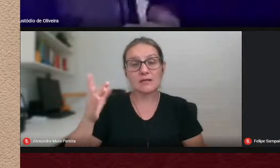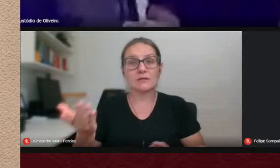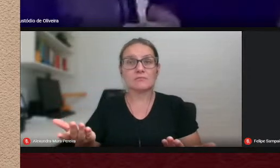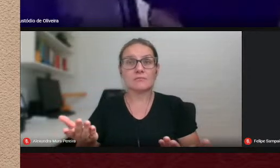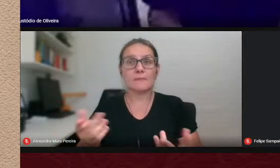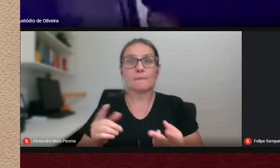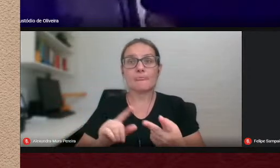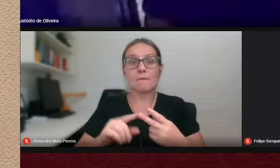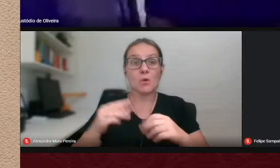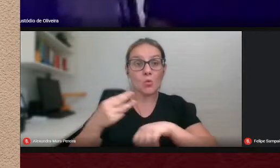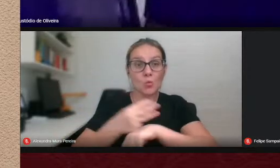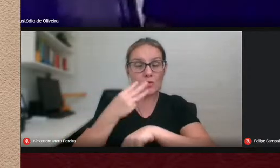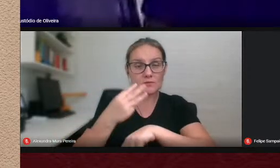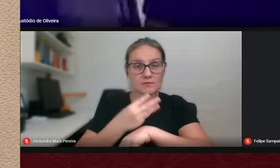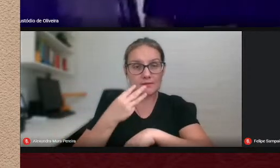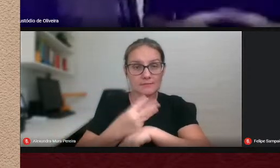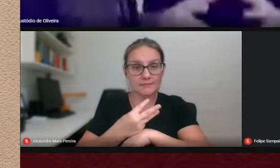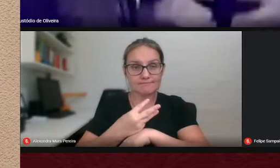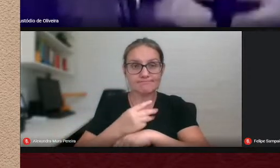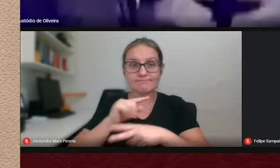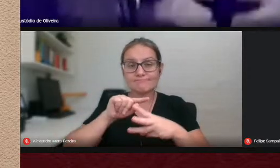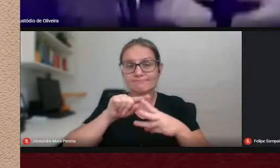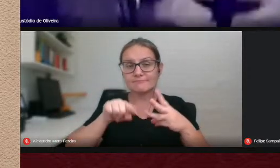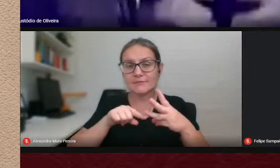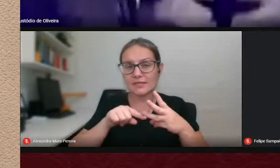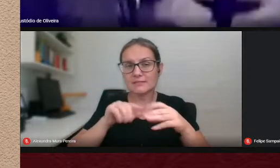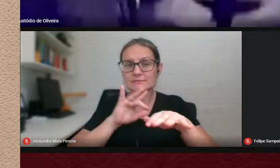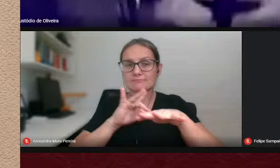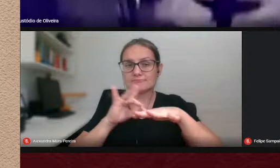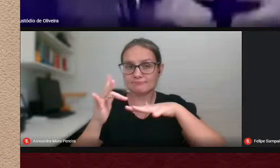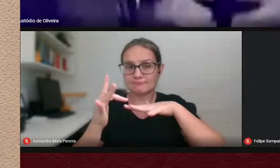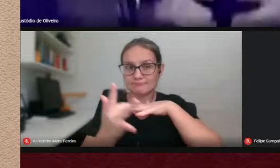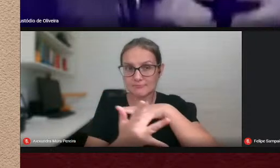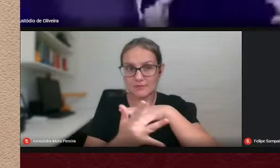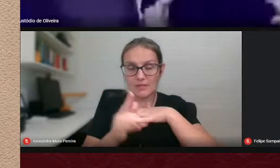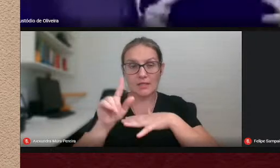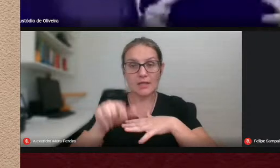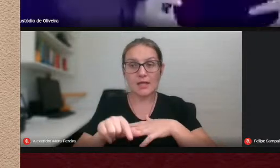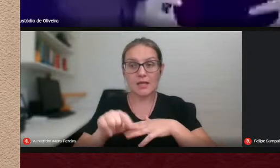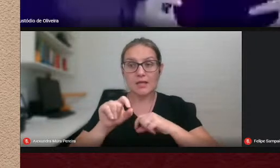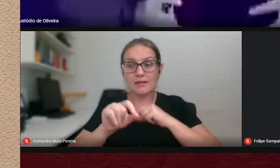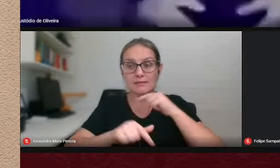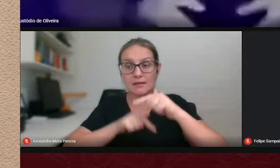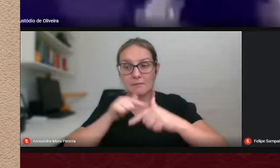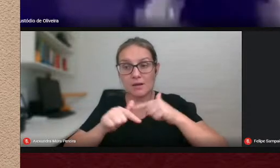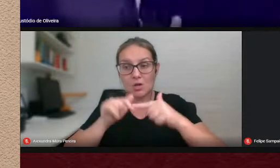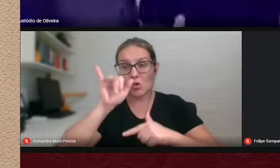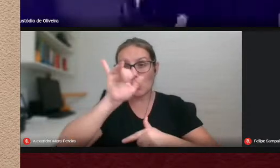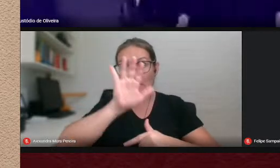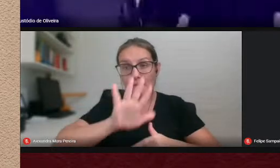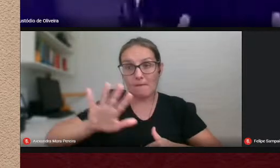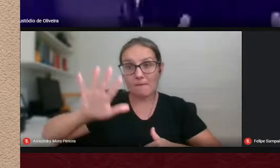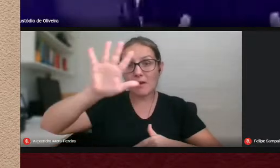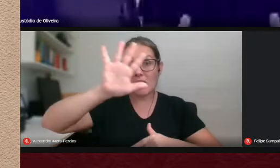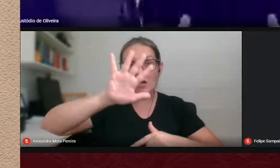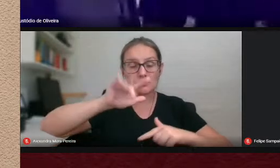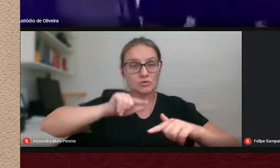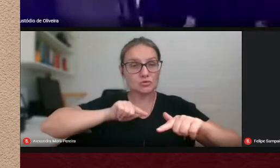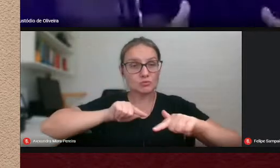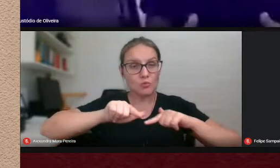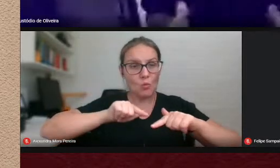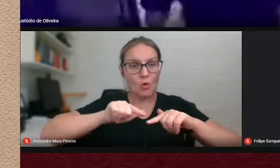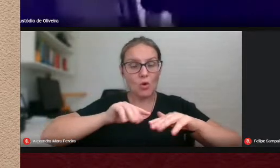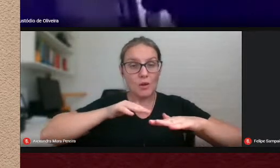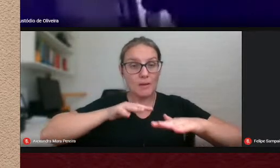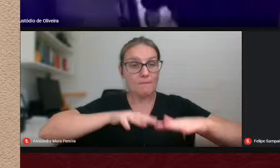whatsapp né essas essas mídias na verdade trabalham com imagens de movimento das quais o